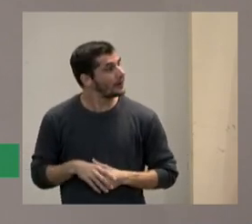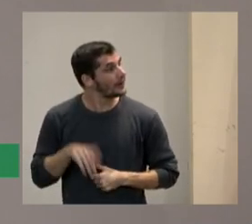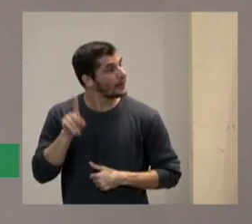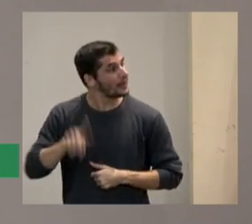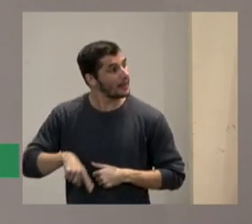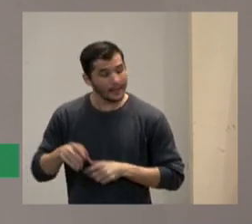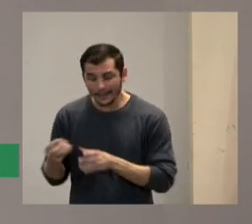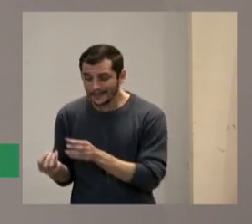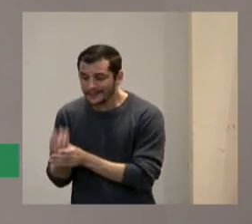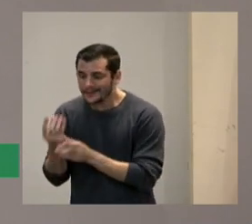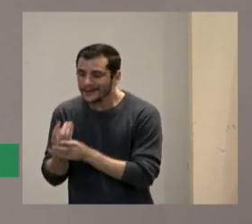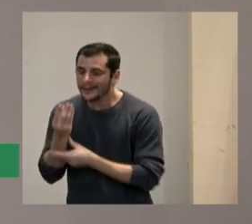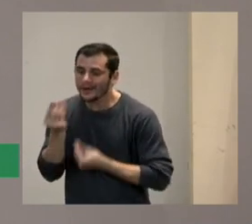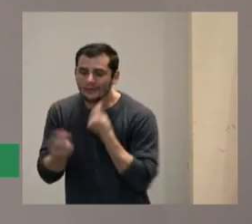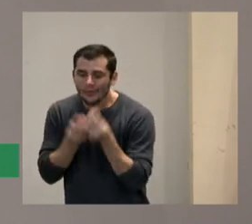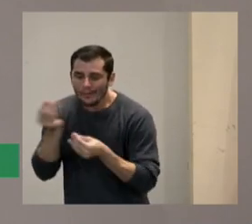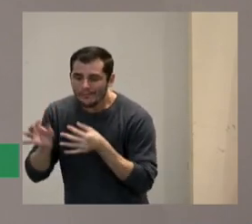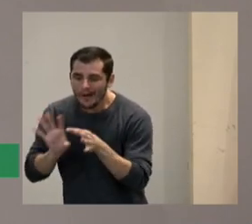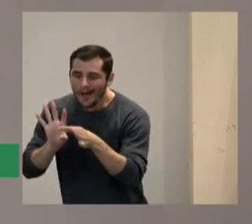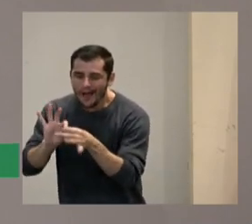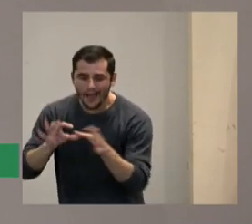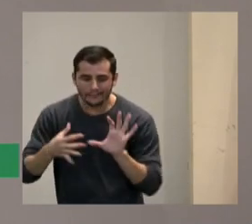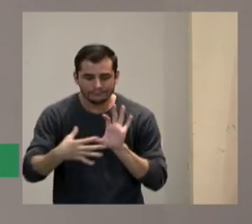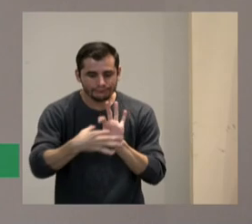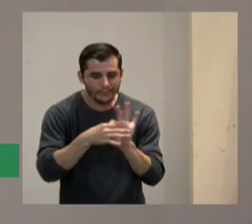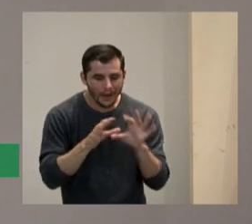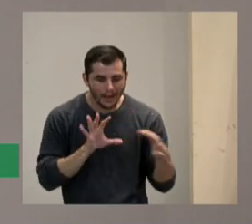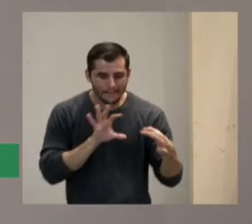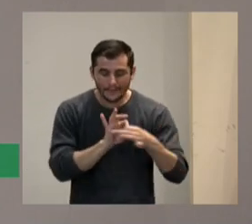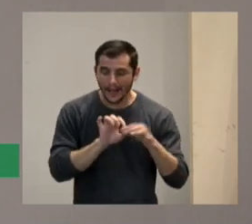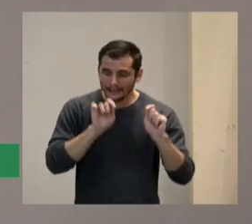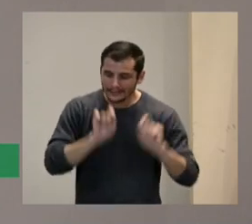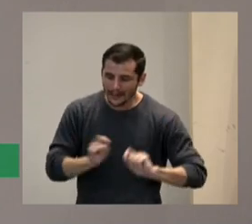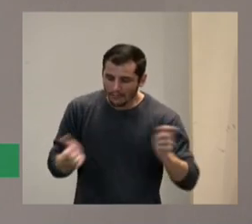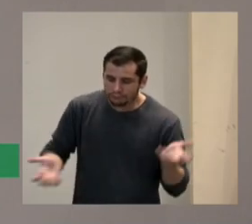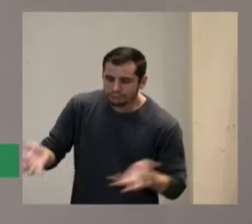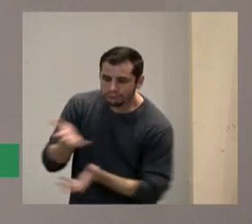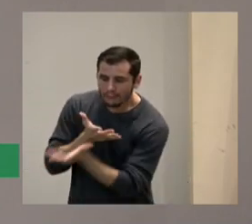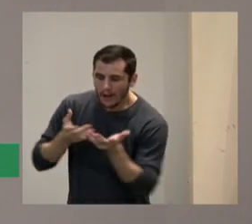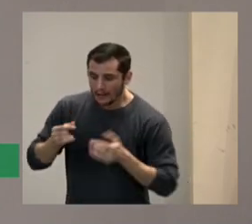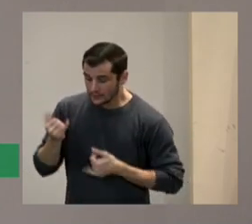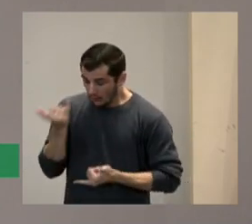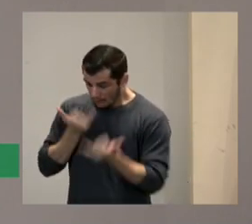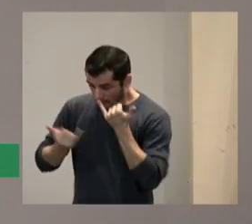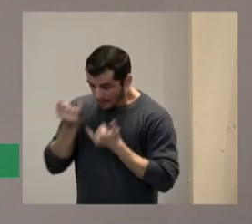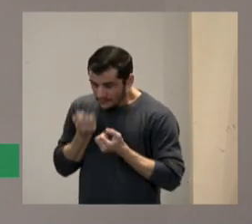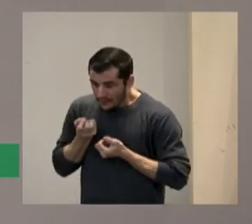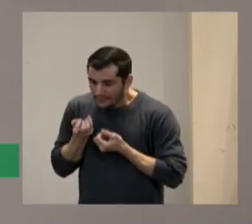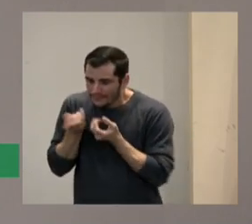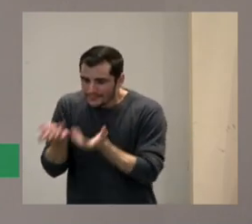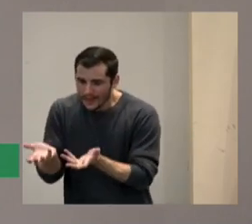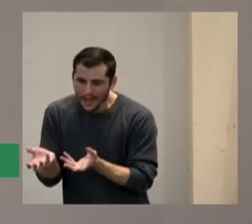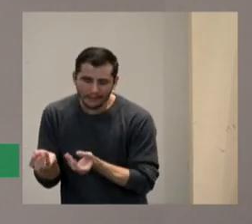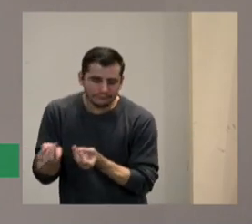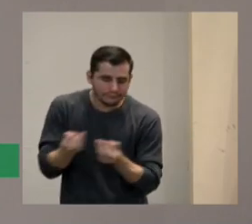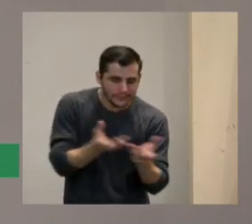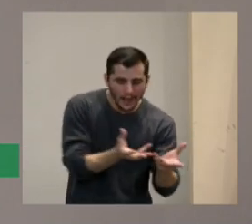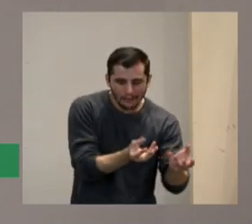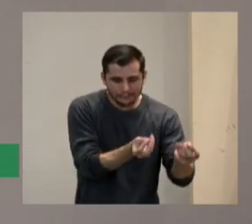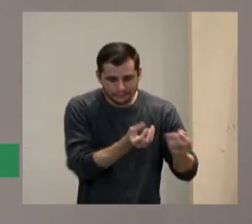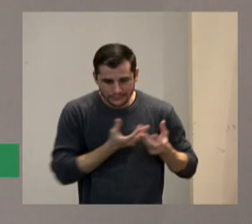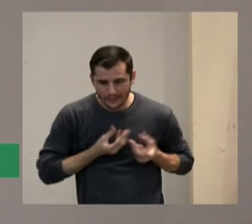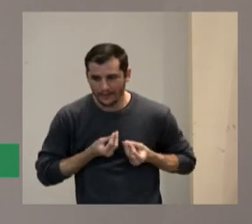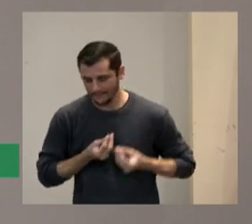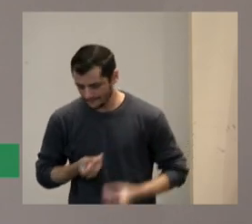criação de redes que permitam precisamente passar todas essas informações o